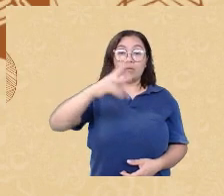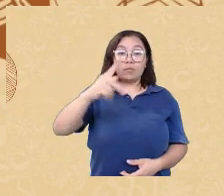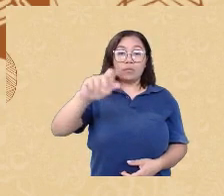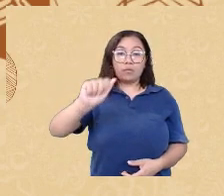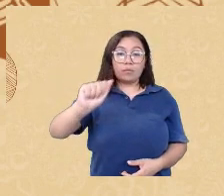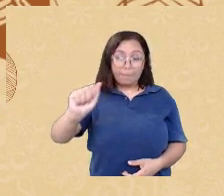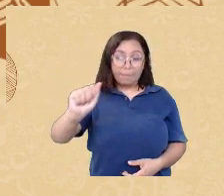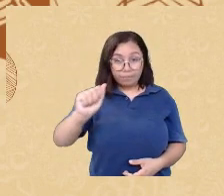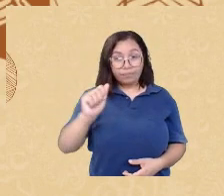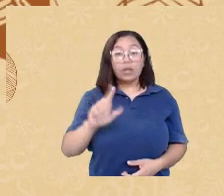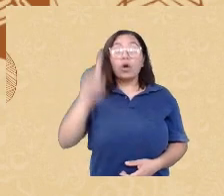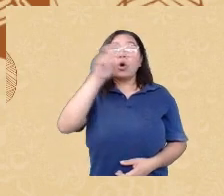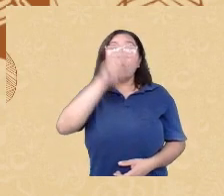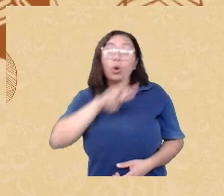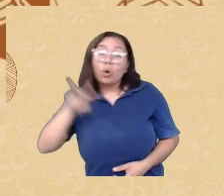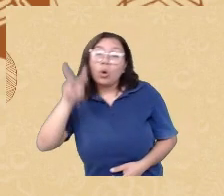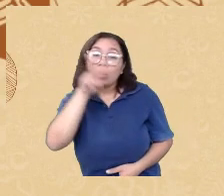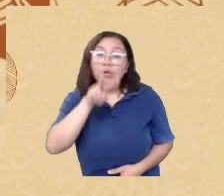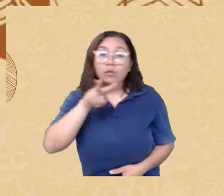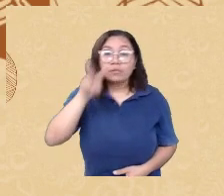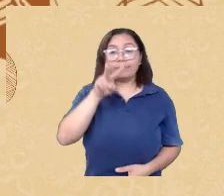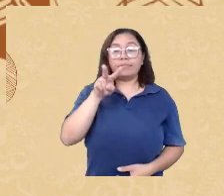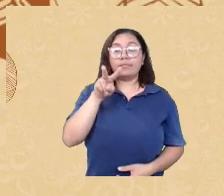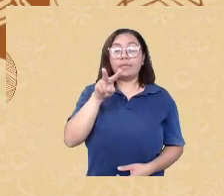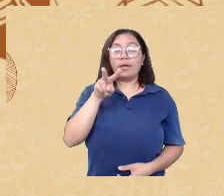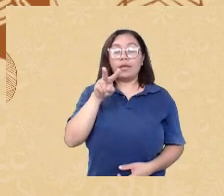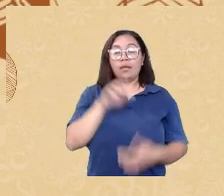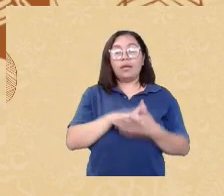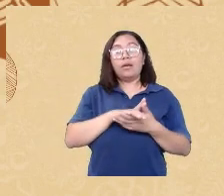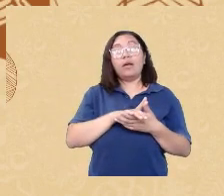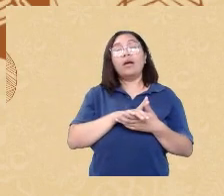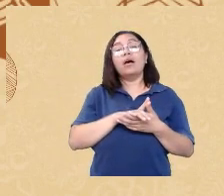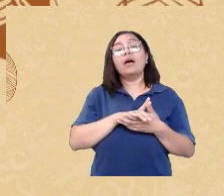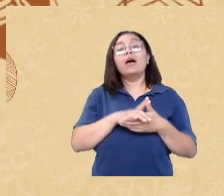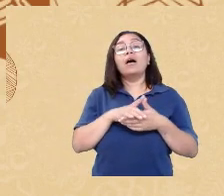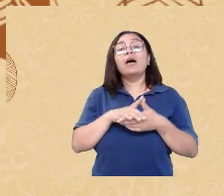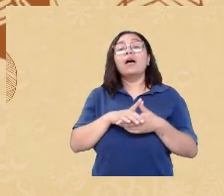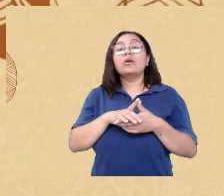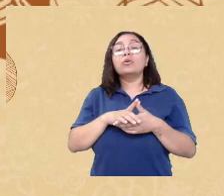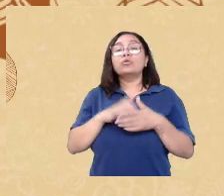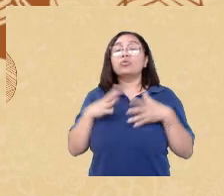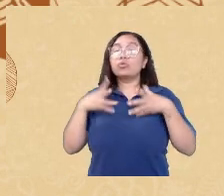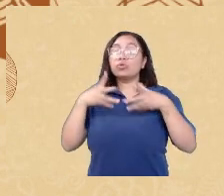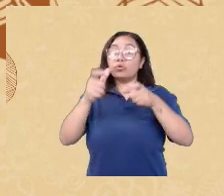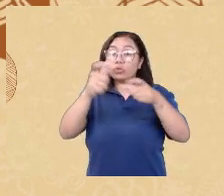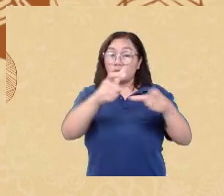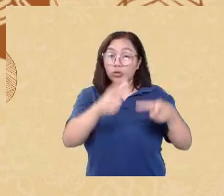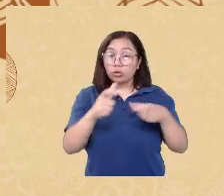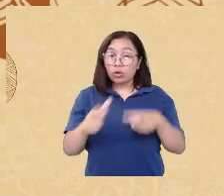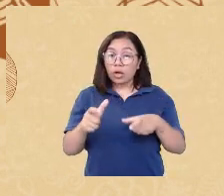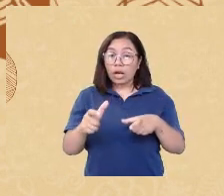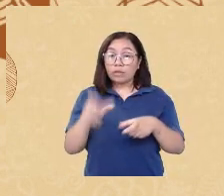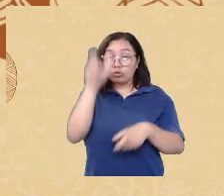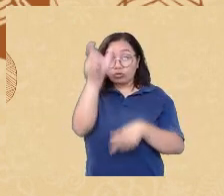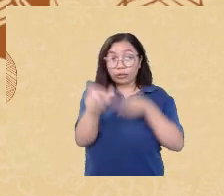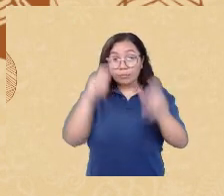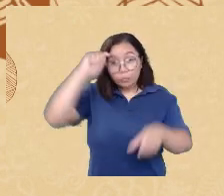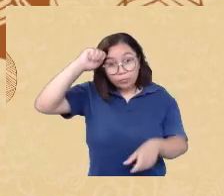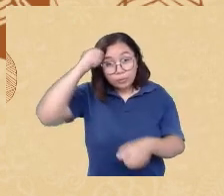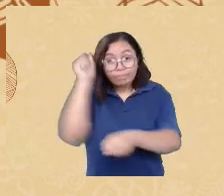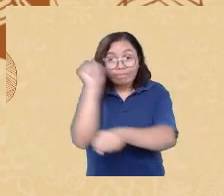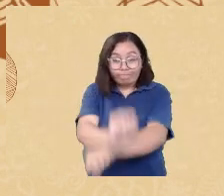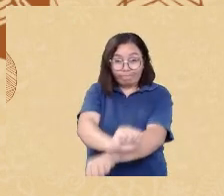digamos esses continentes onde os escravizados foram levados o mesmo modelo cultural